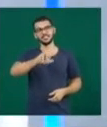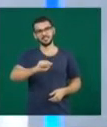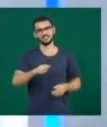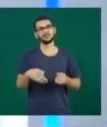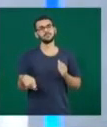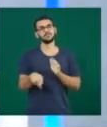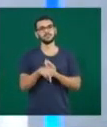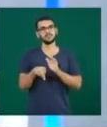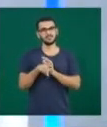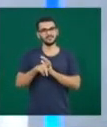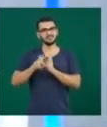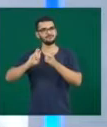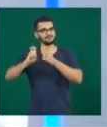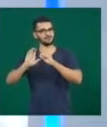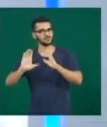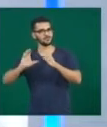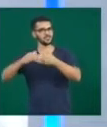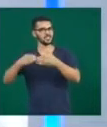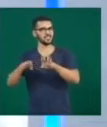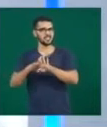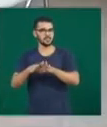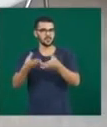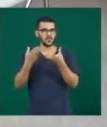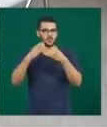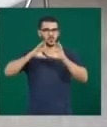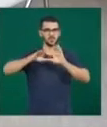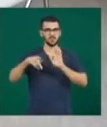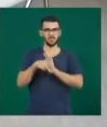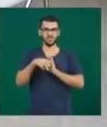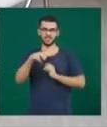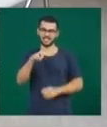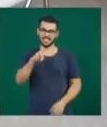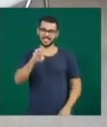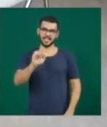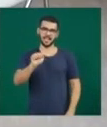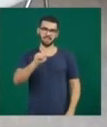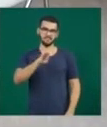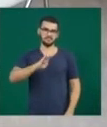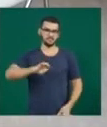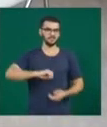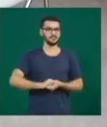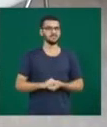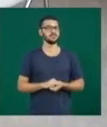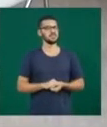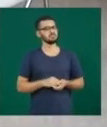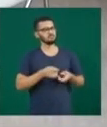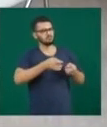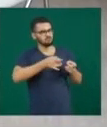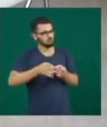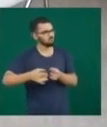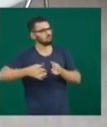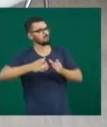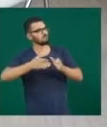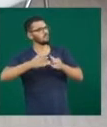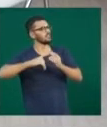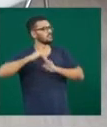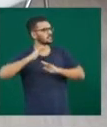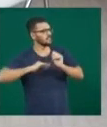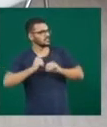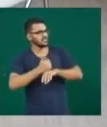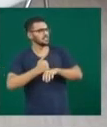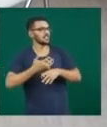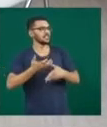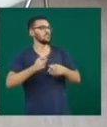Malta Nagoa e também coordenador executivo do NEAB. São tantas funções e todas elas na professora envolvendo, na verdade, a